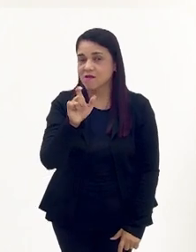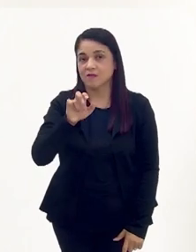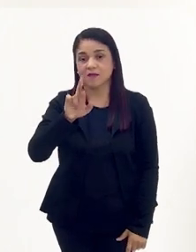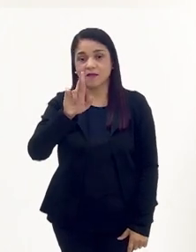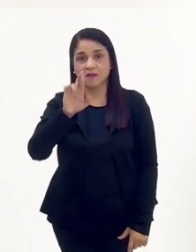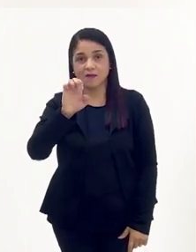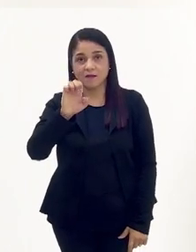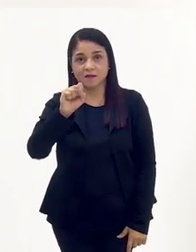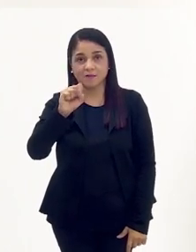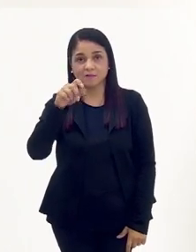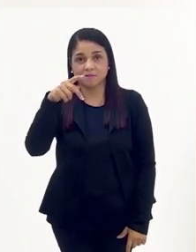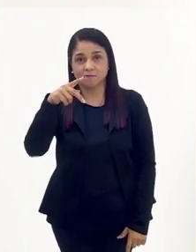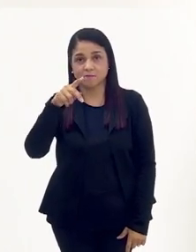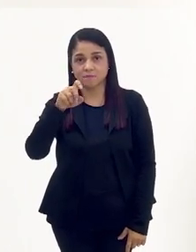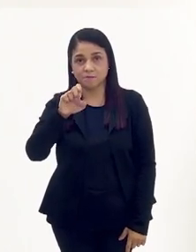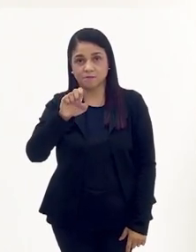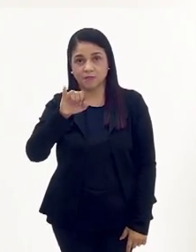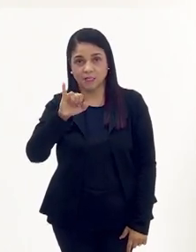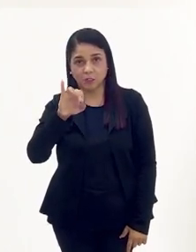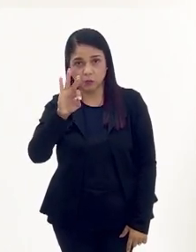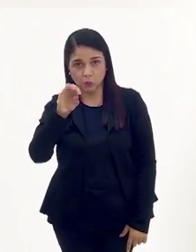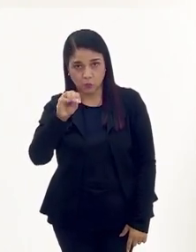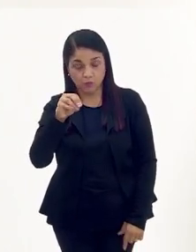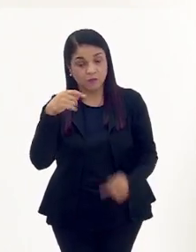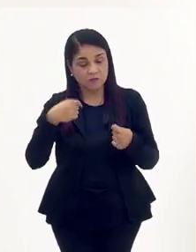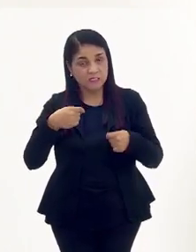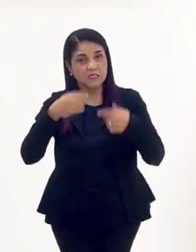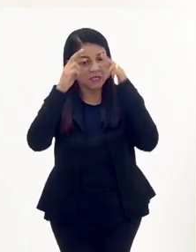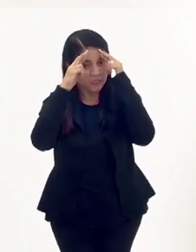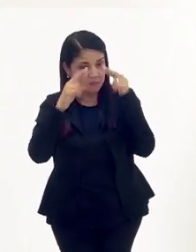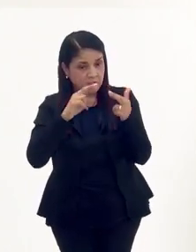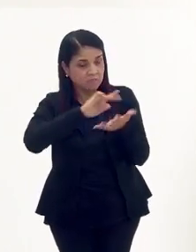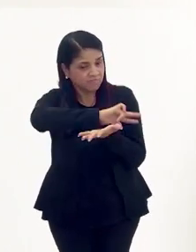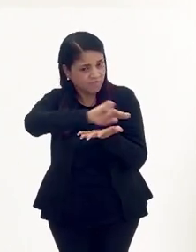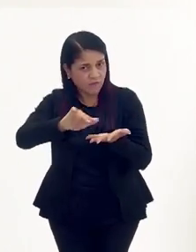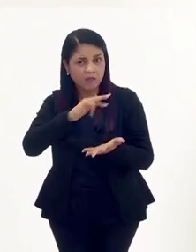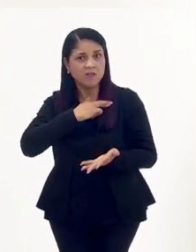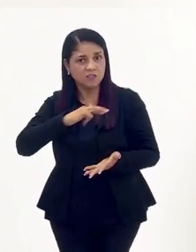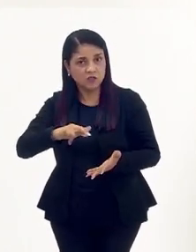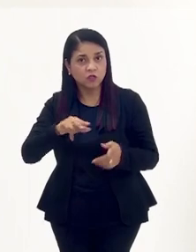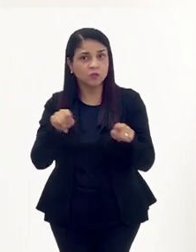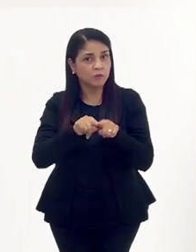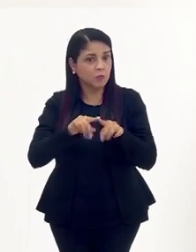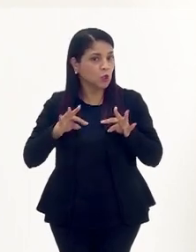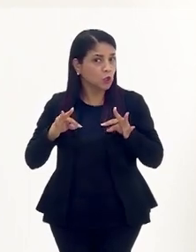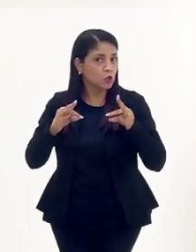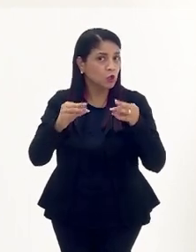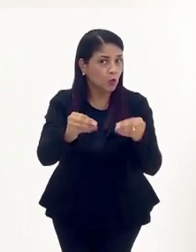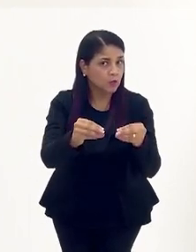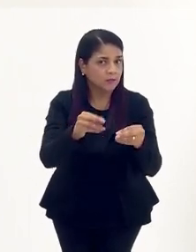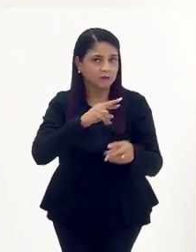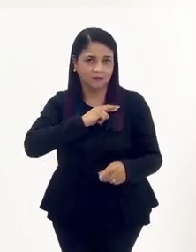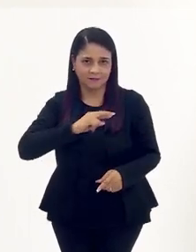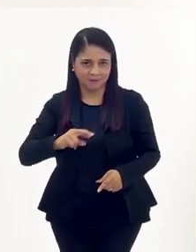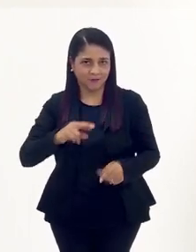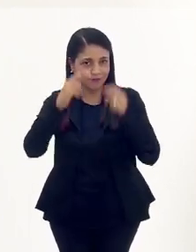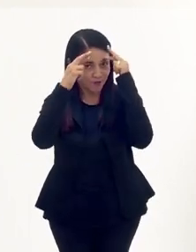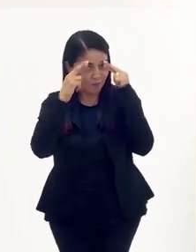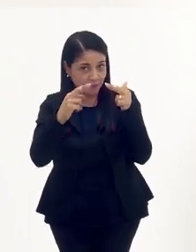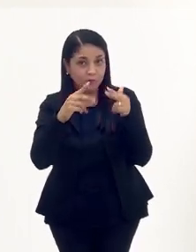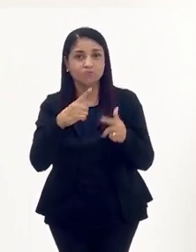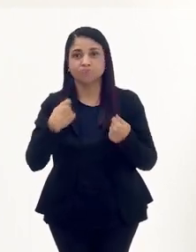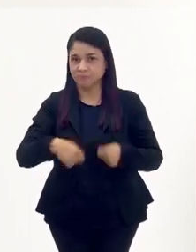respeito. Então, você tem que respeitar não só a diversidade religiosa, mas tem que respeitar todas as religiões,